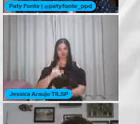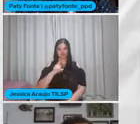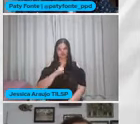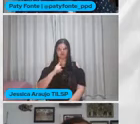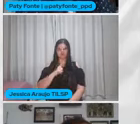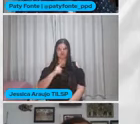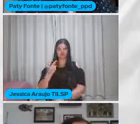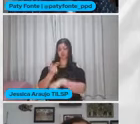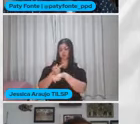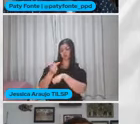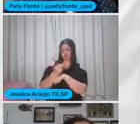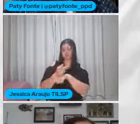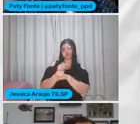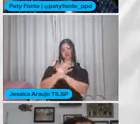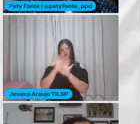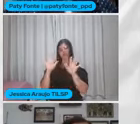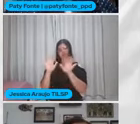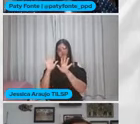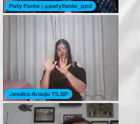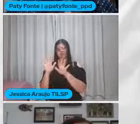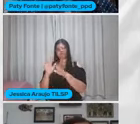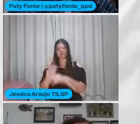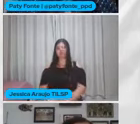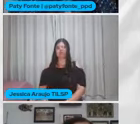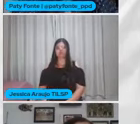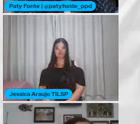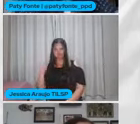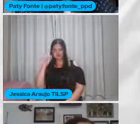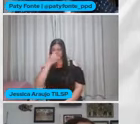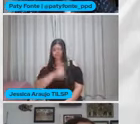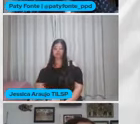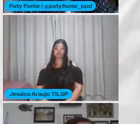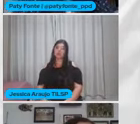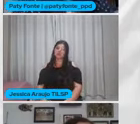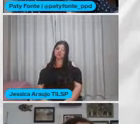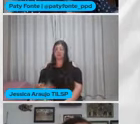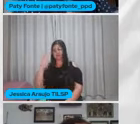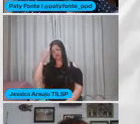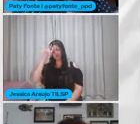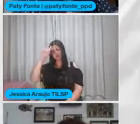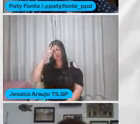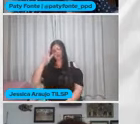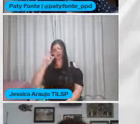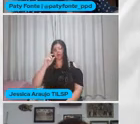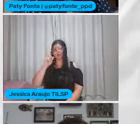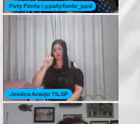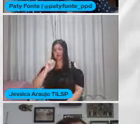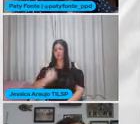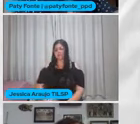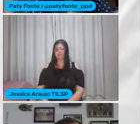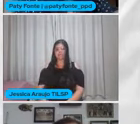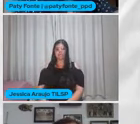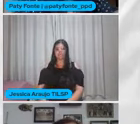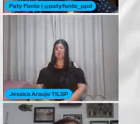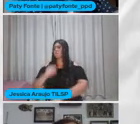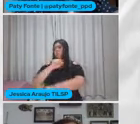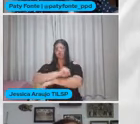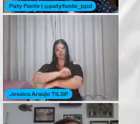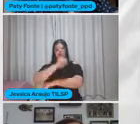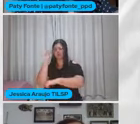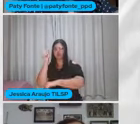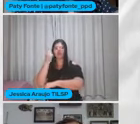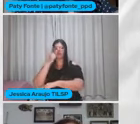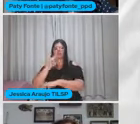Procurando Claro Suplantar As dificuldades Mas lembrar Que uma janela aberta Já faz diferença